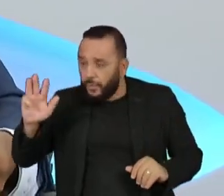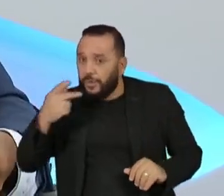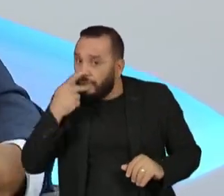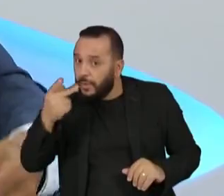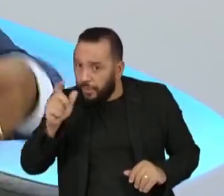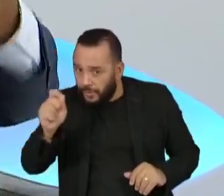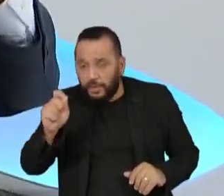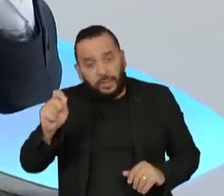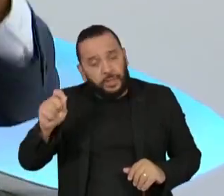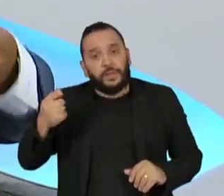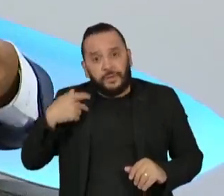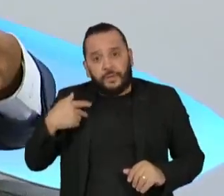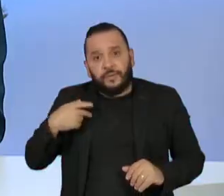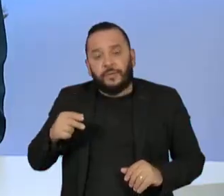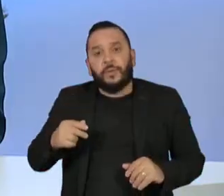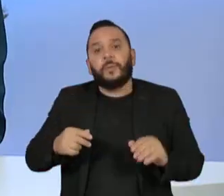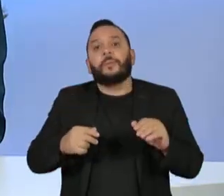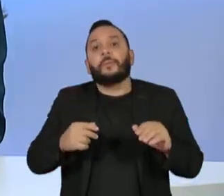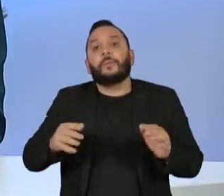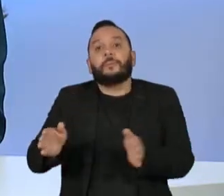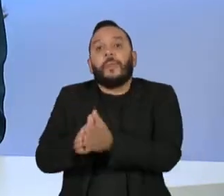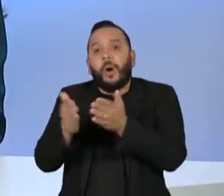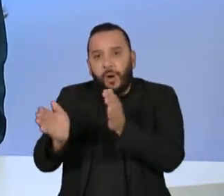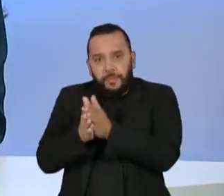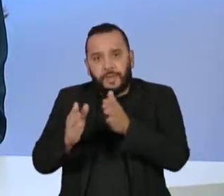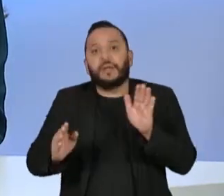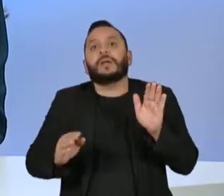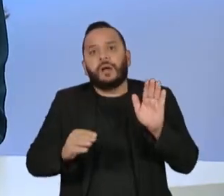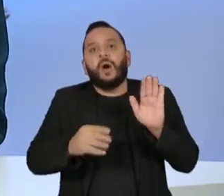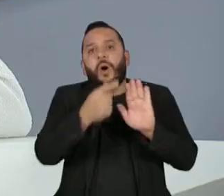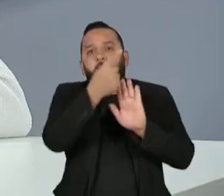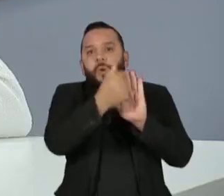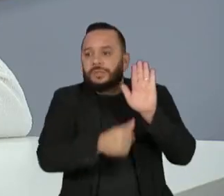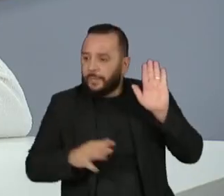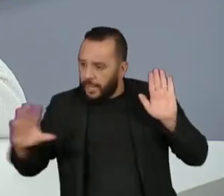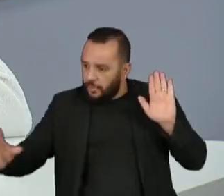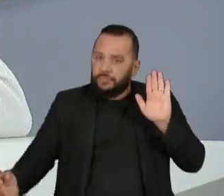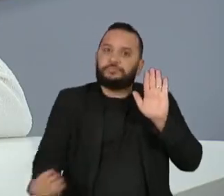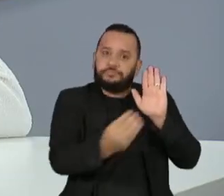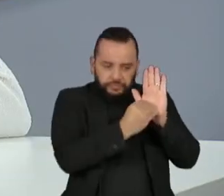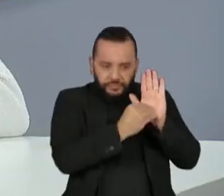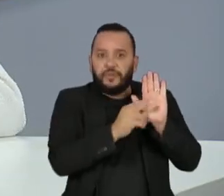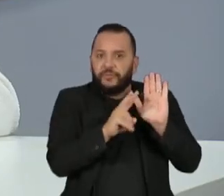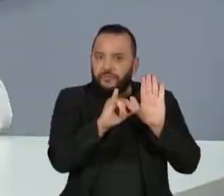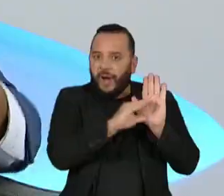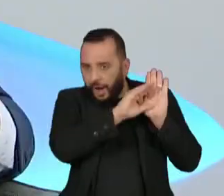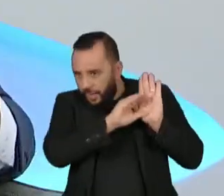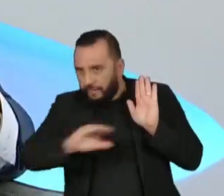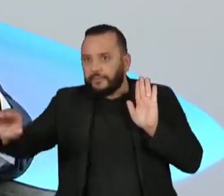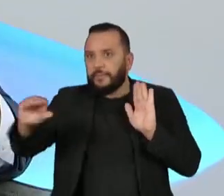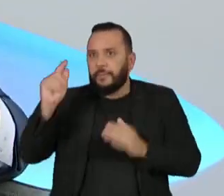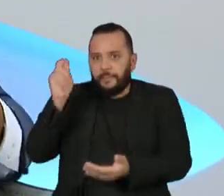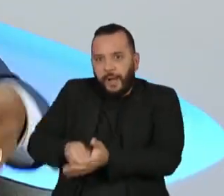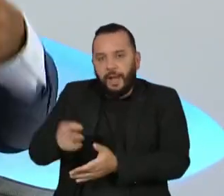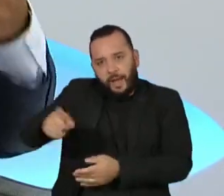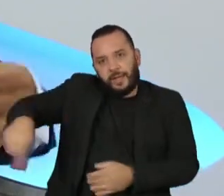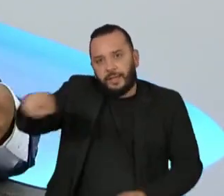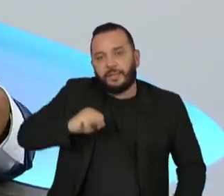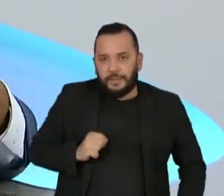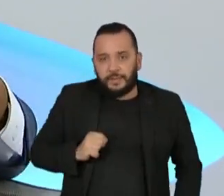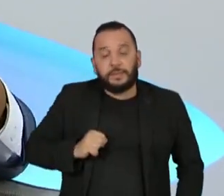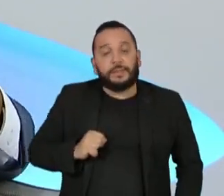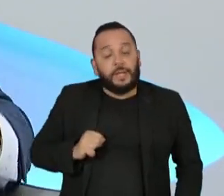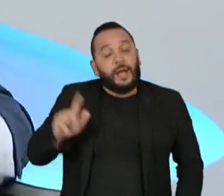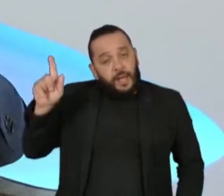É um presidente humano. Por toda a sua história de vida, o Brasil tem o privilégio de ter,